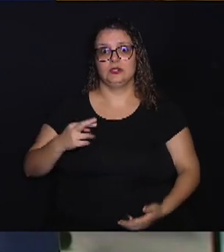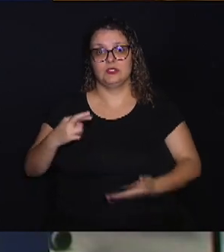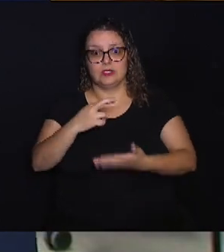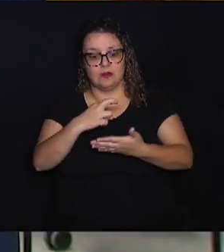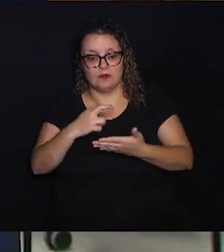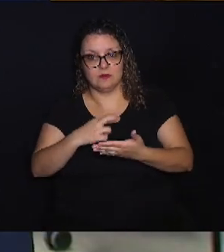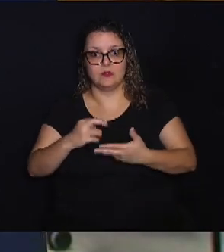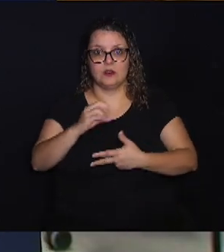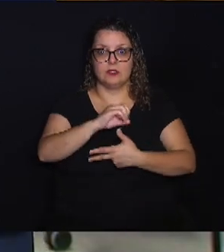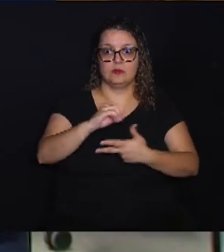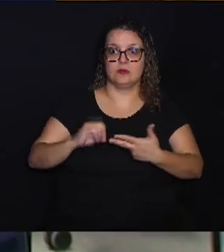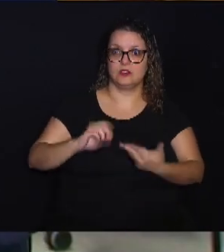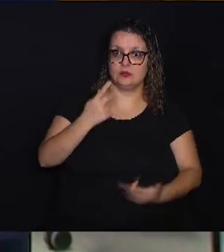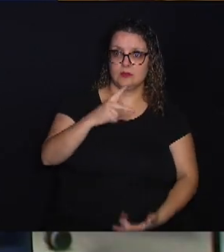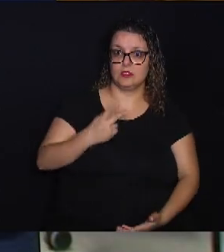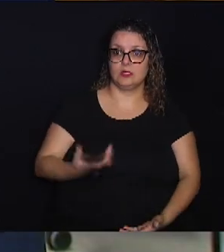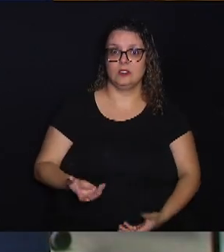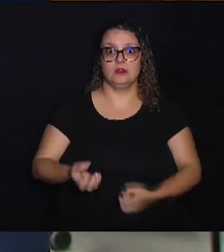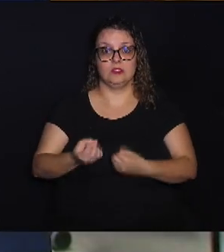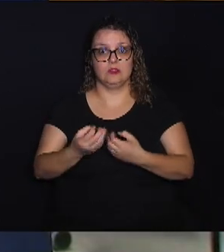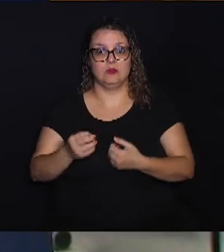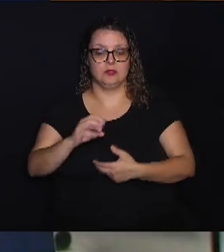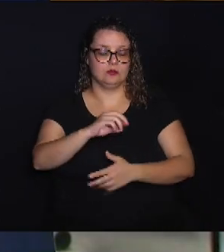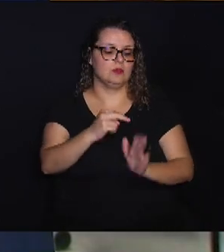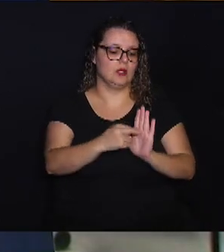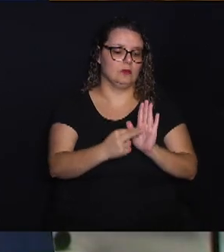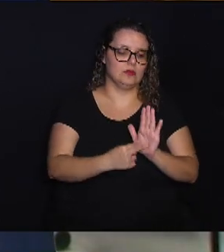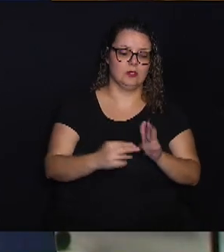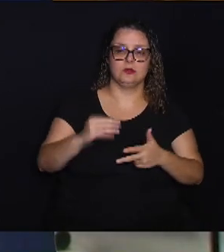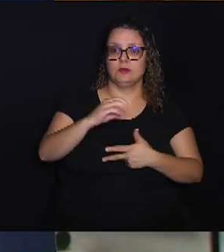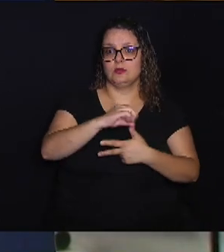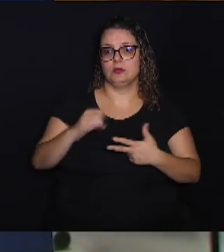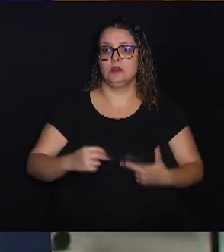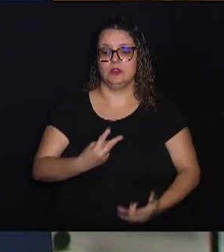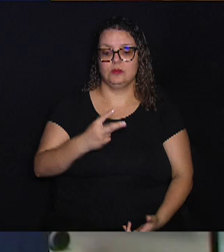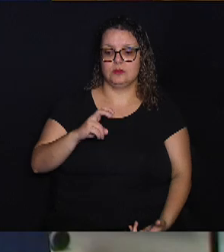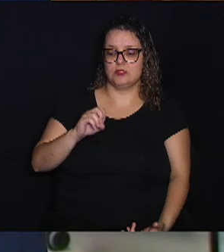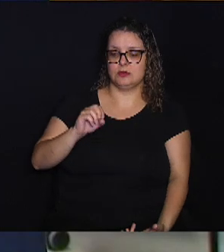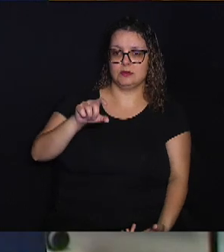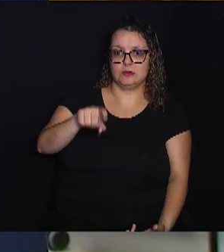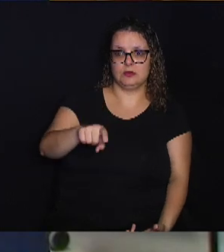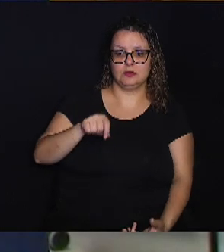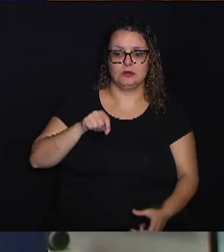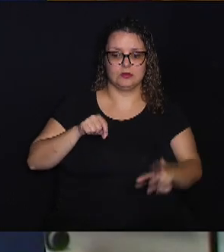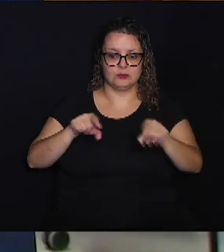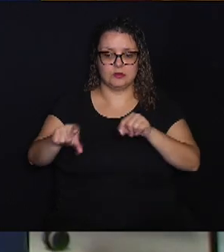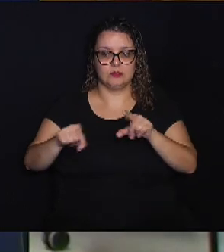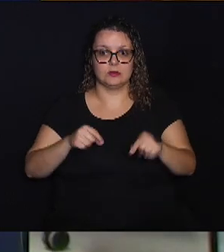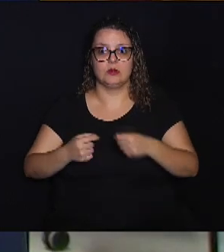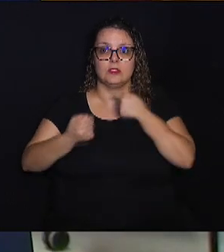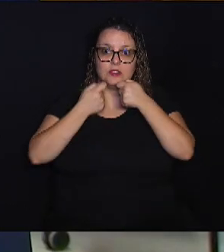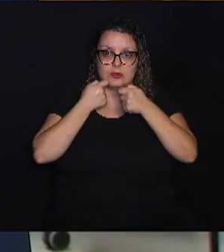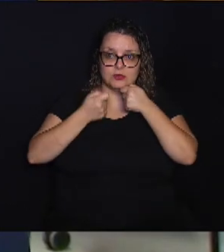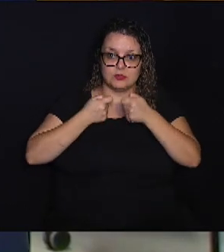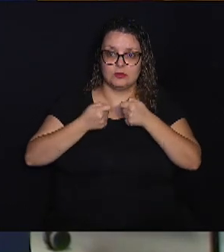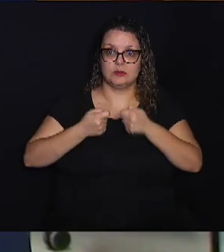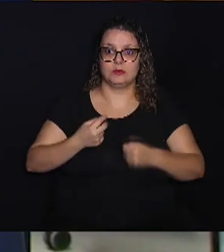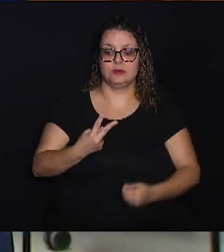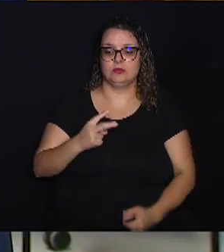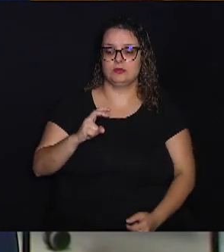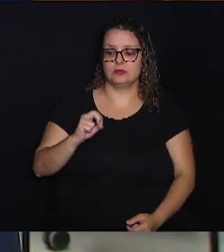do Enem dele. Dado essa nota, nem nós selecionamos 250 e entrevistamos esses